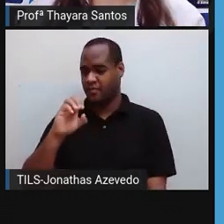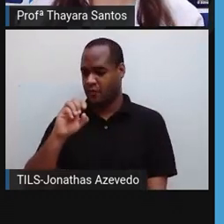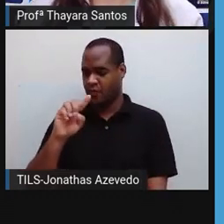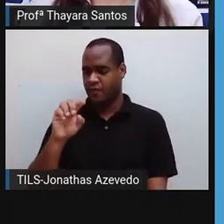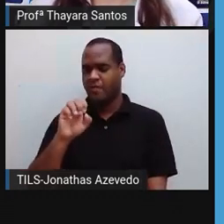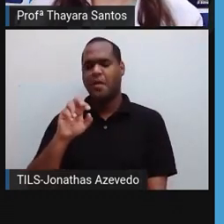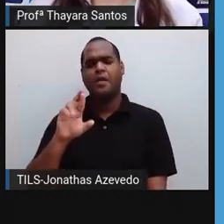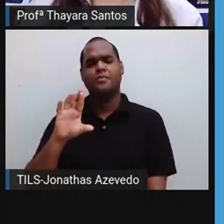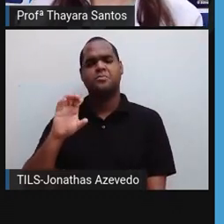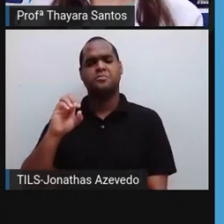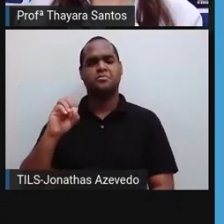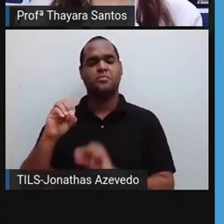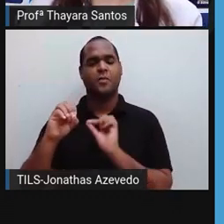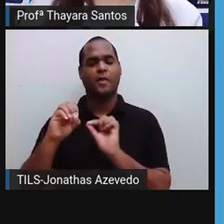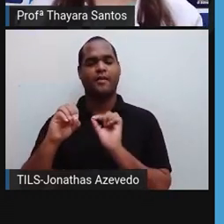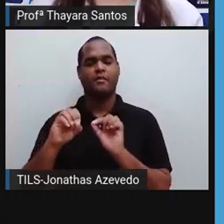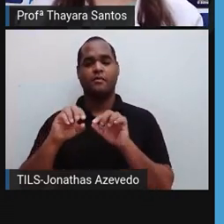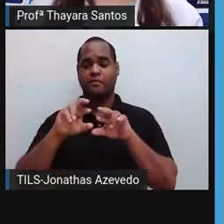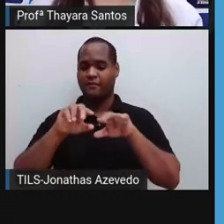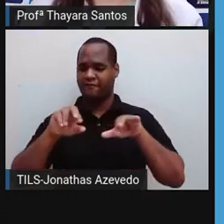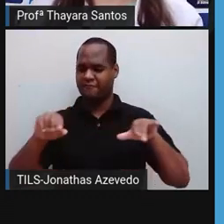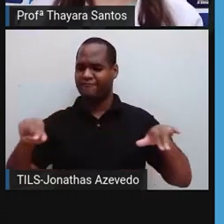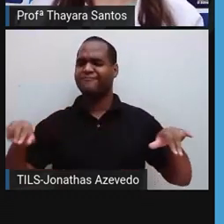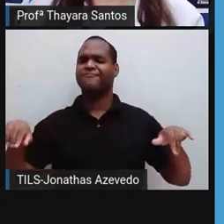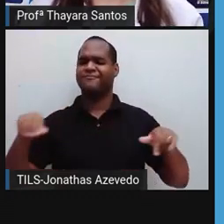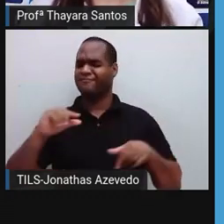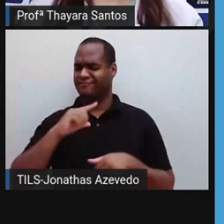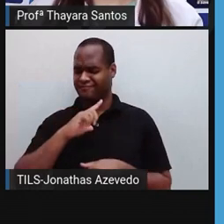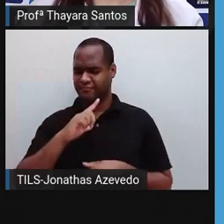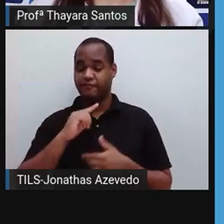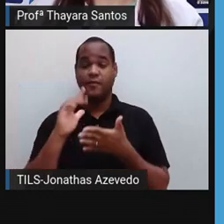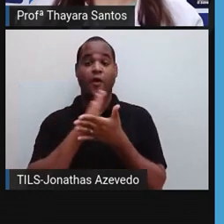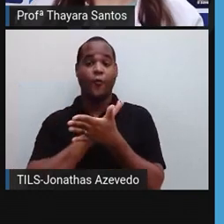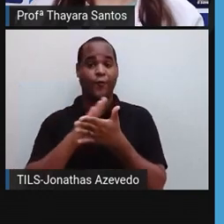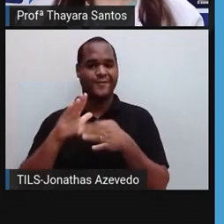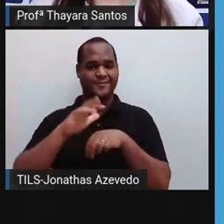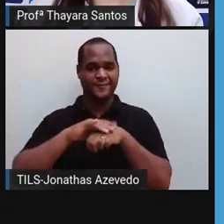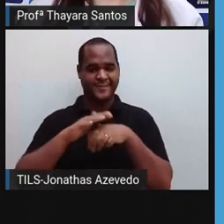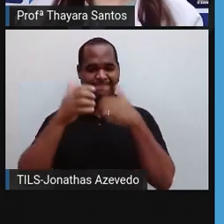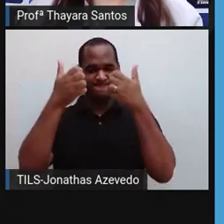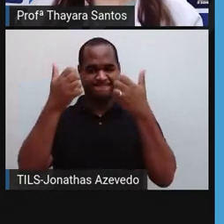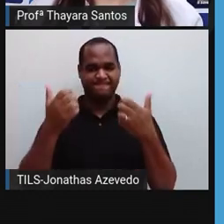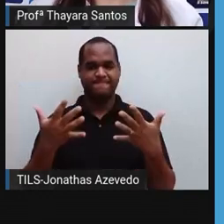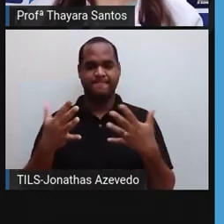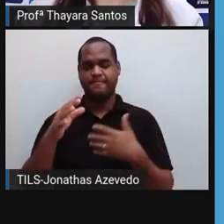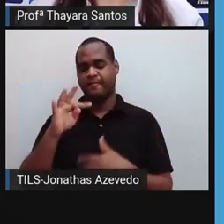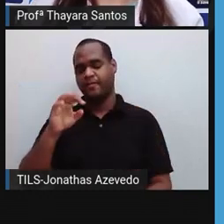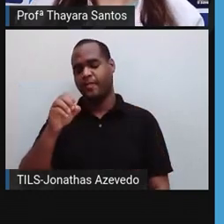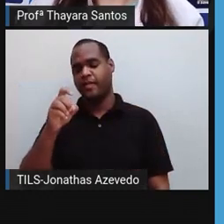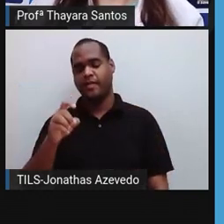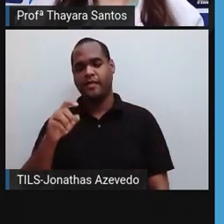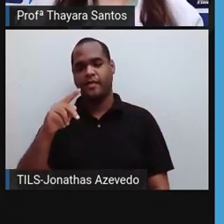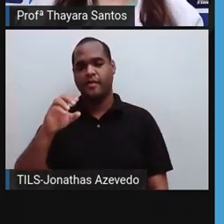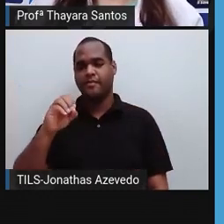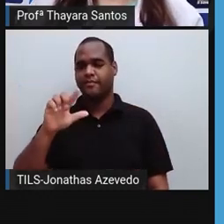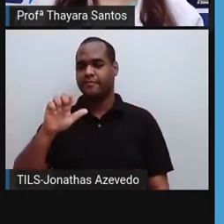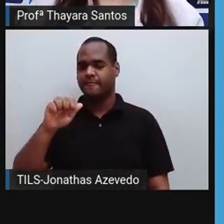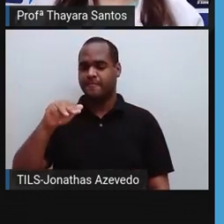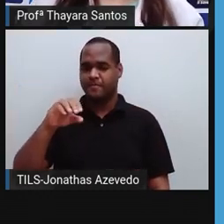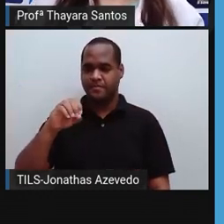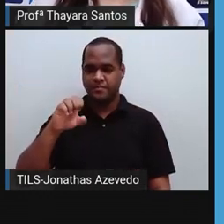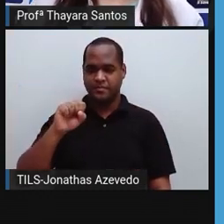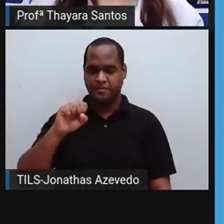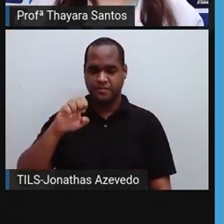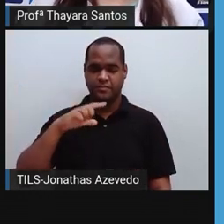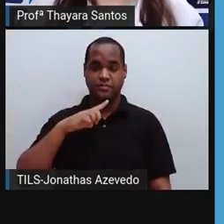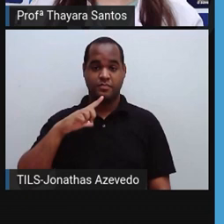várias. A gente tem aí no slide que eu coloquei para vocês algumas delas. A gente tem a toxoplasmose, que é causada por um